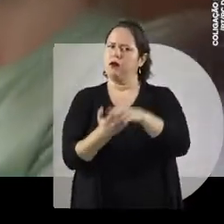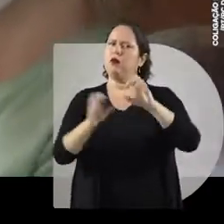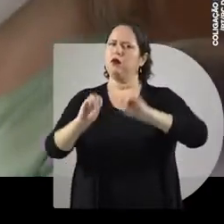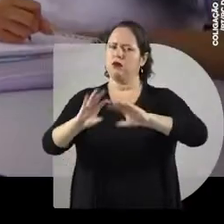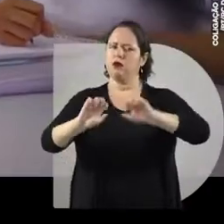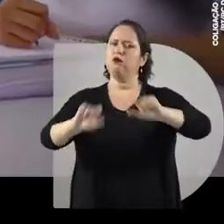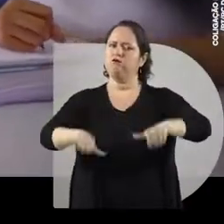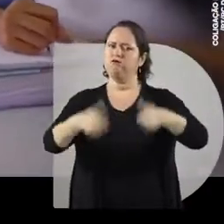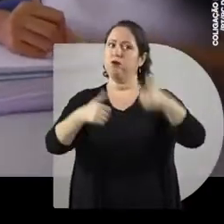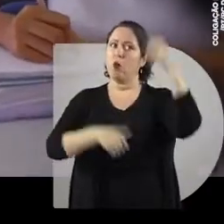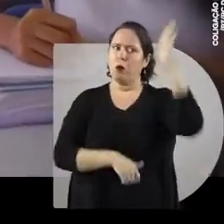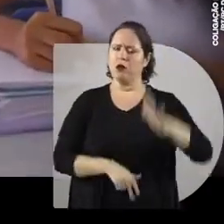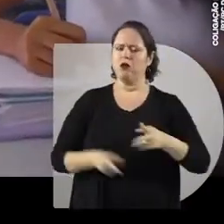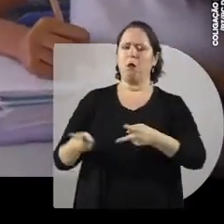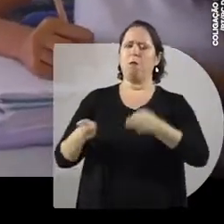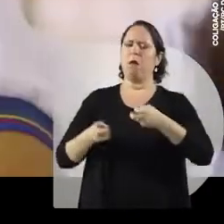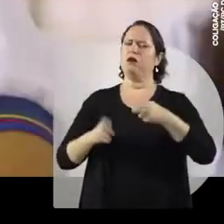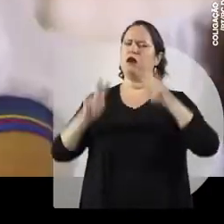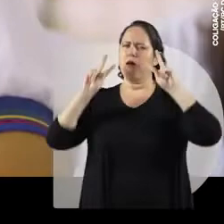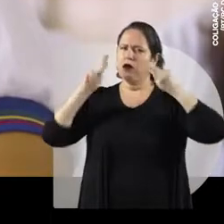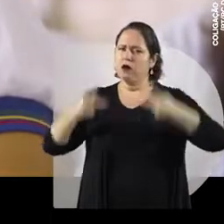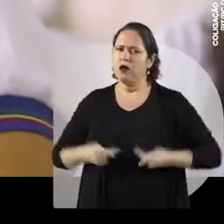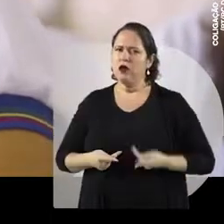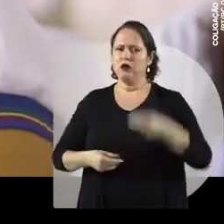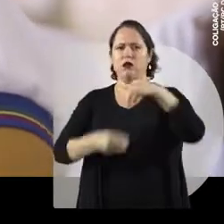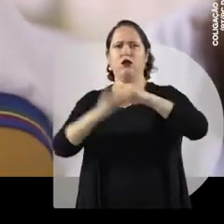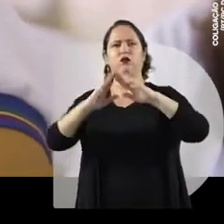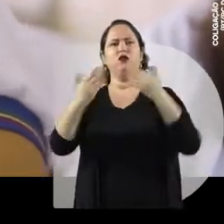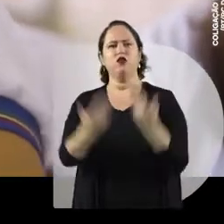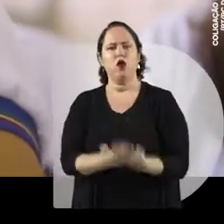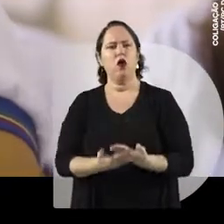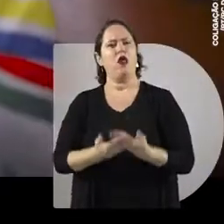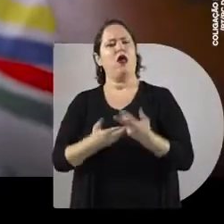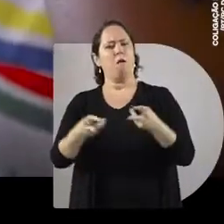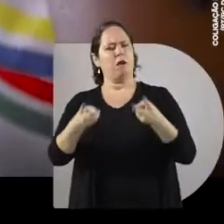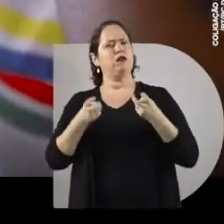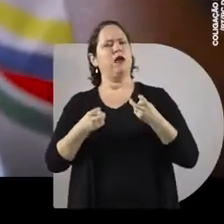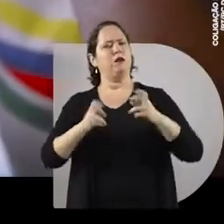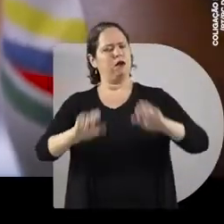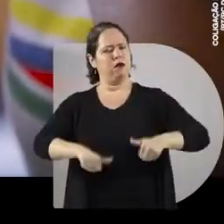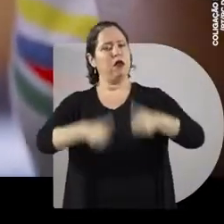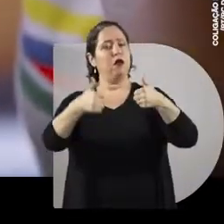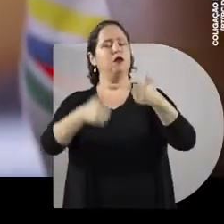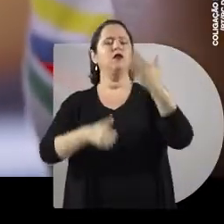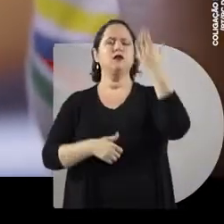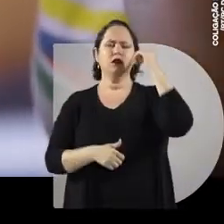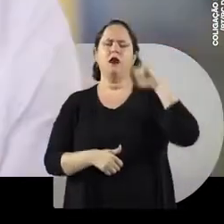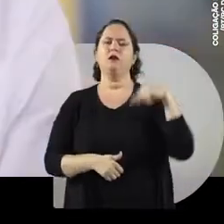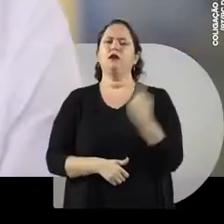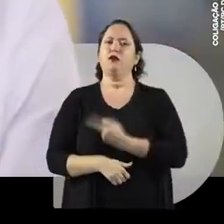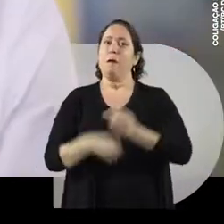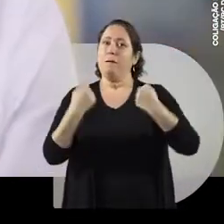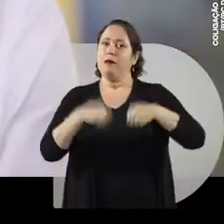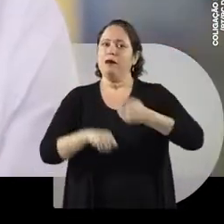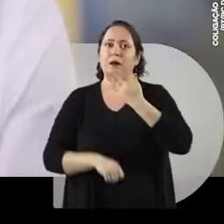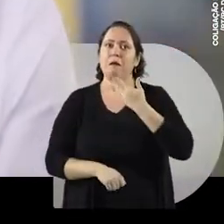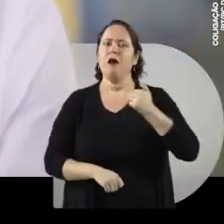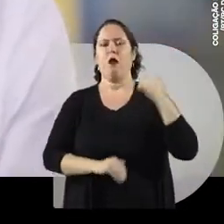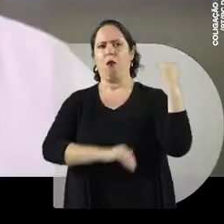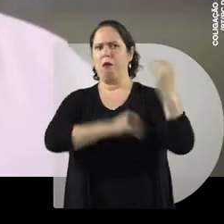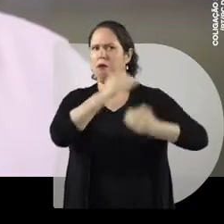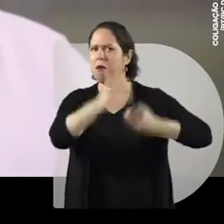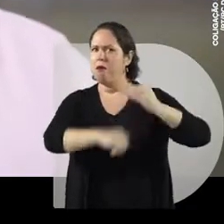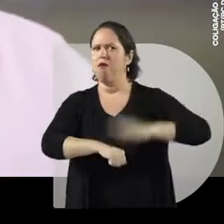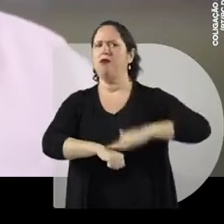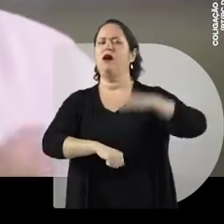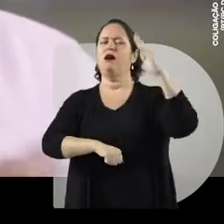O Brasil reconhece que a gente melhorou. Quem está dentro da escola reconhece que melhorou, que a gente melhorou. Mas a gente sabe que tem muita coisa ainda por ser